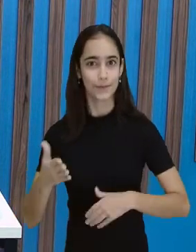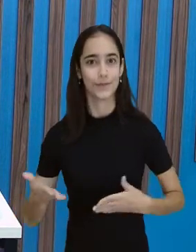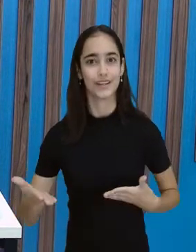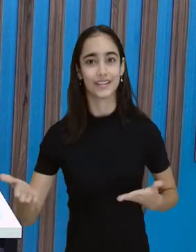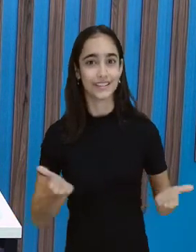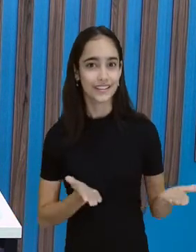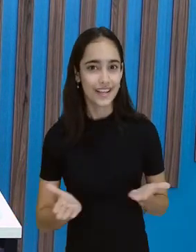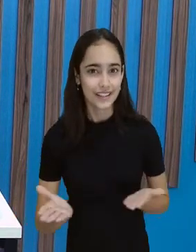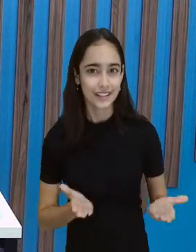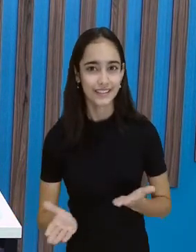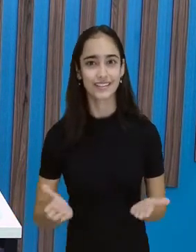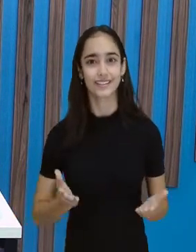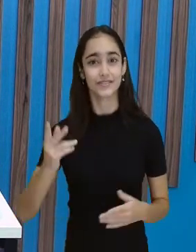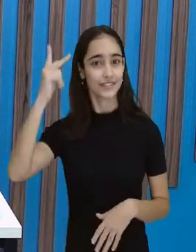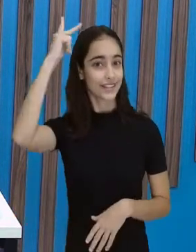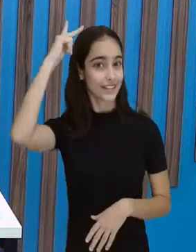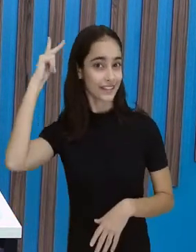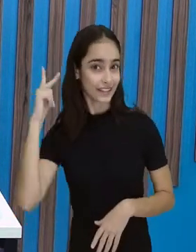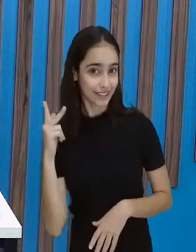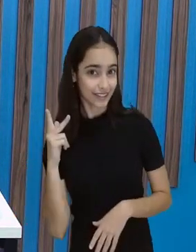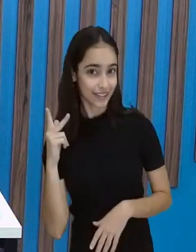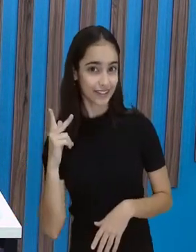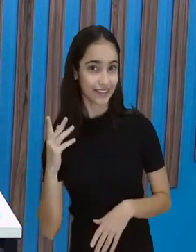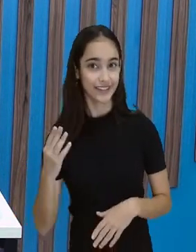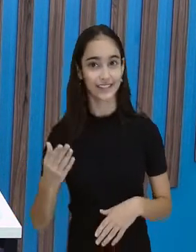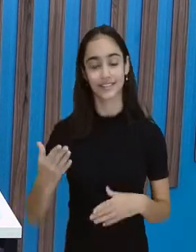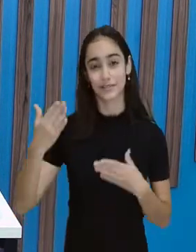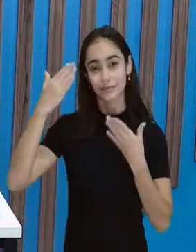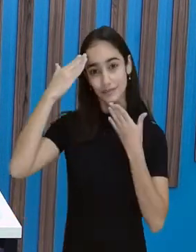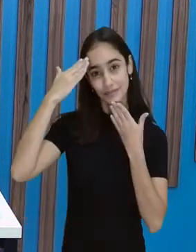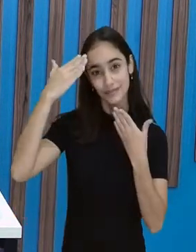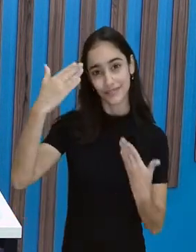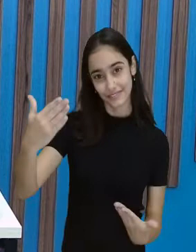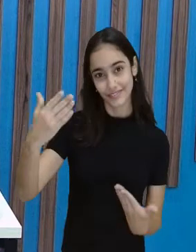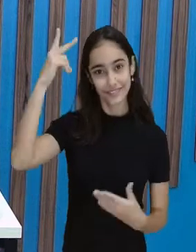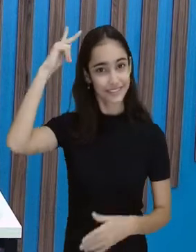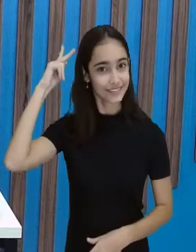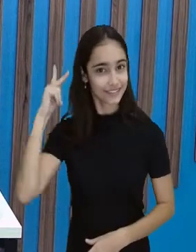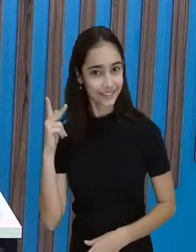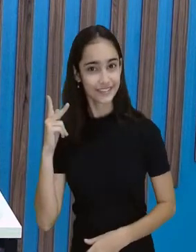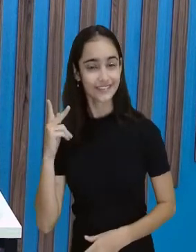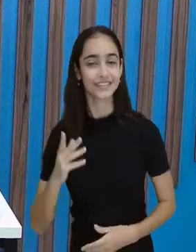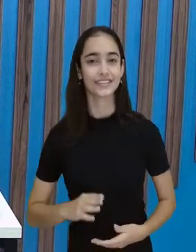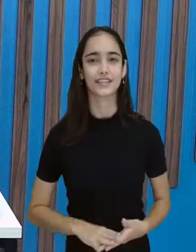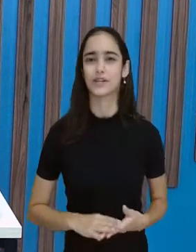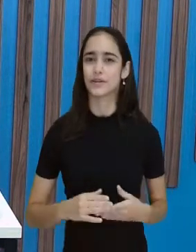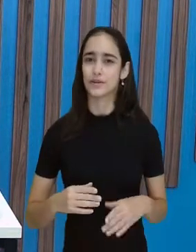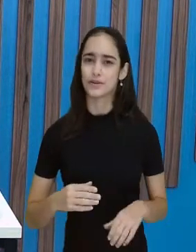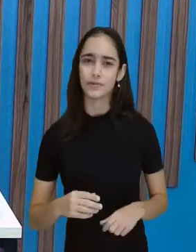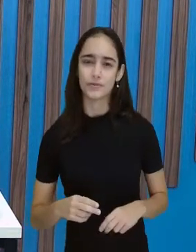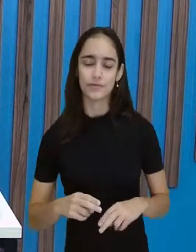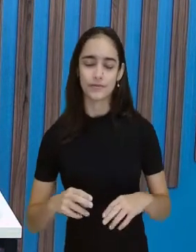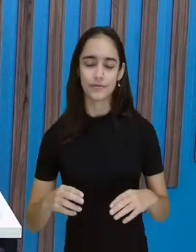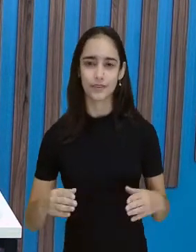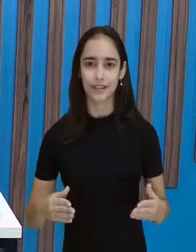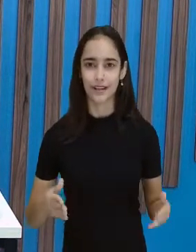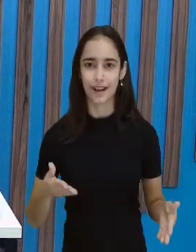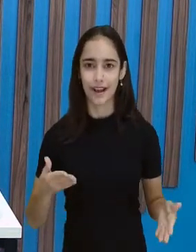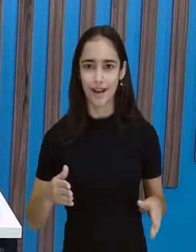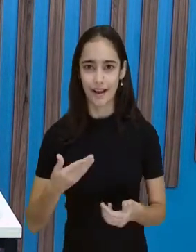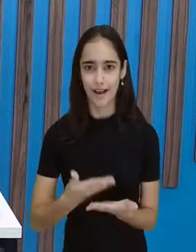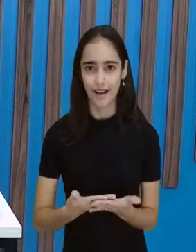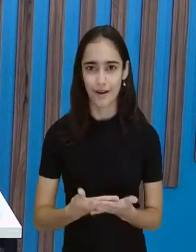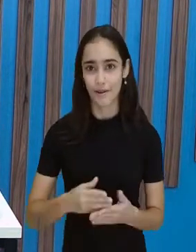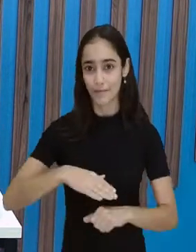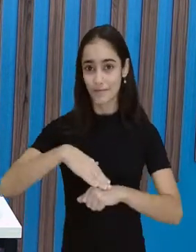a Karen Eduarda. Muito obrigada, Karen Eduarda, por deixar a minha aula mais acessível para